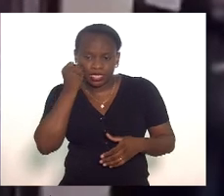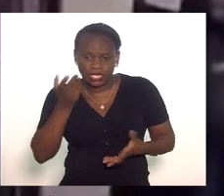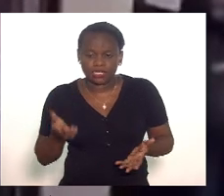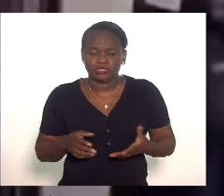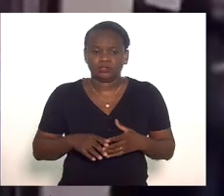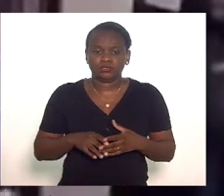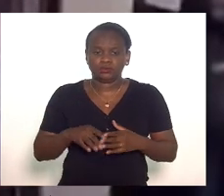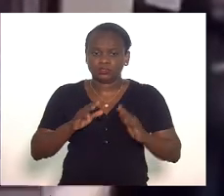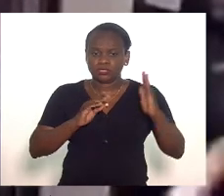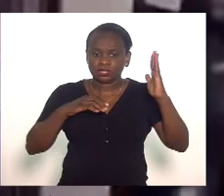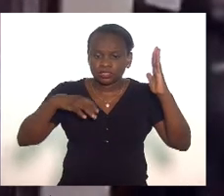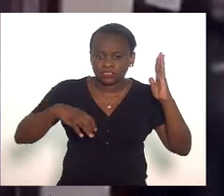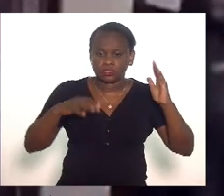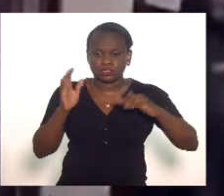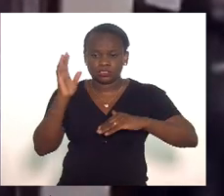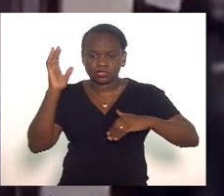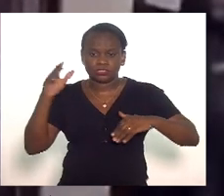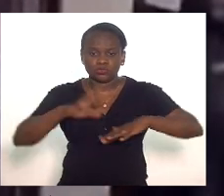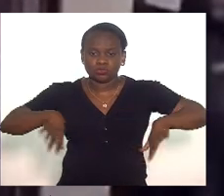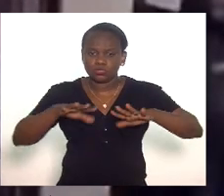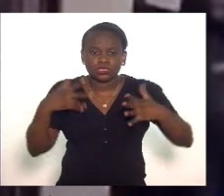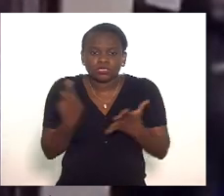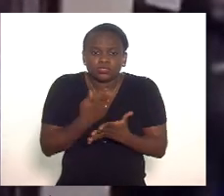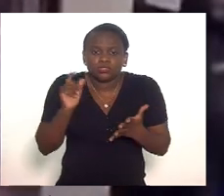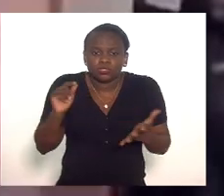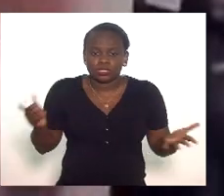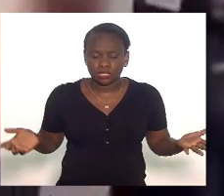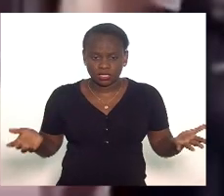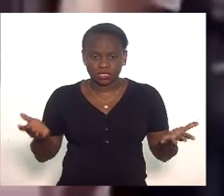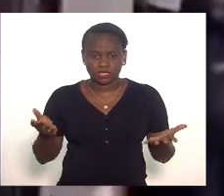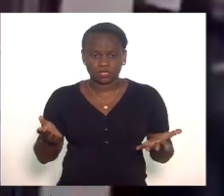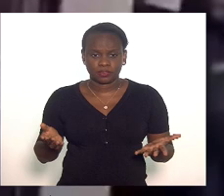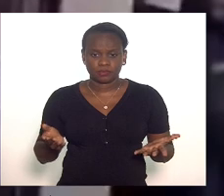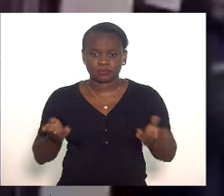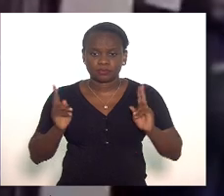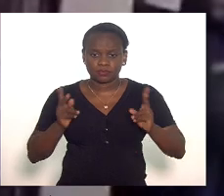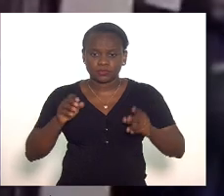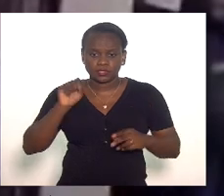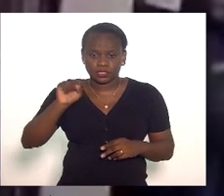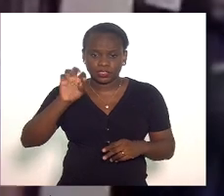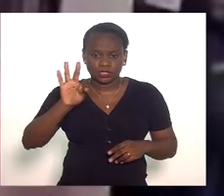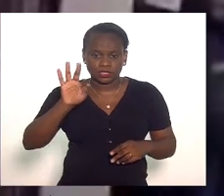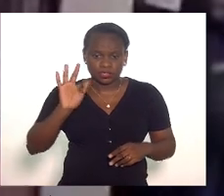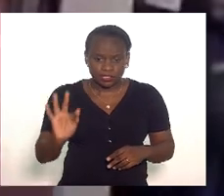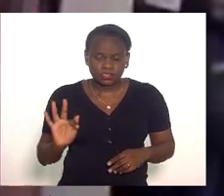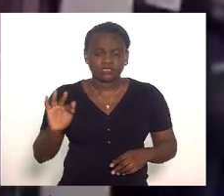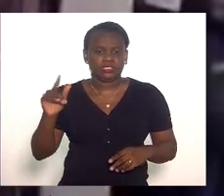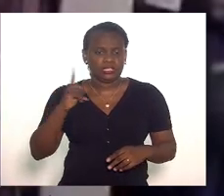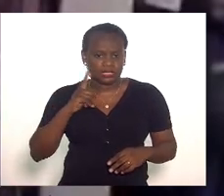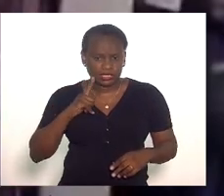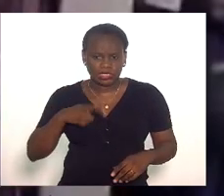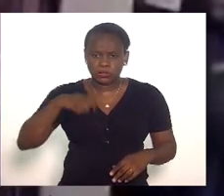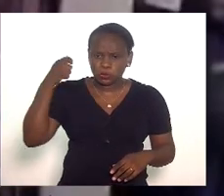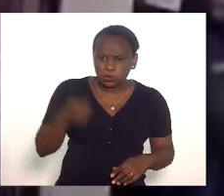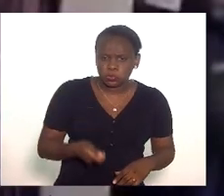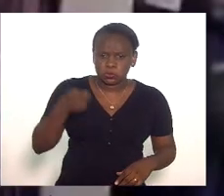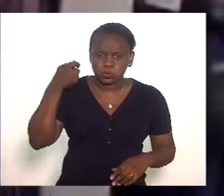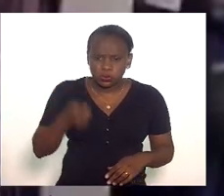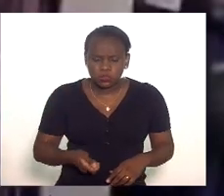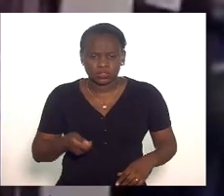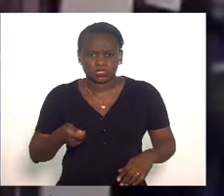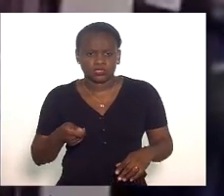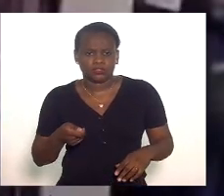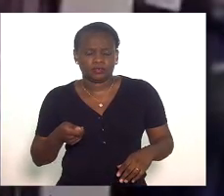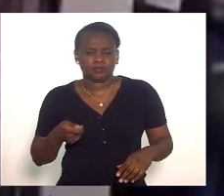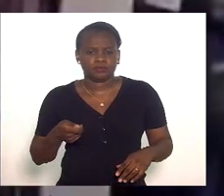quer dizer o que está acontecendo o próprio supremo tribunal federal que tem sido incisivo e